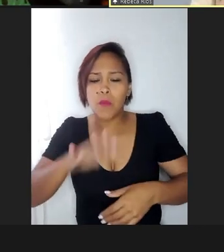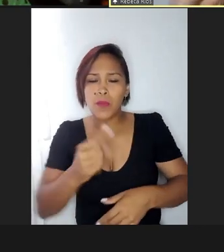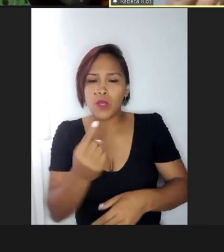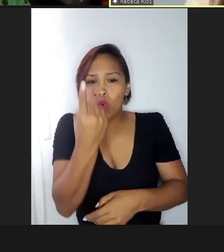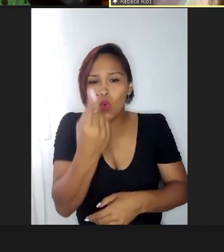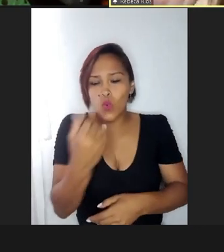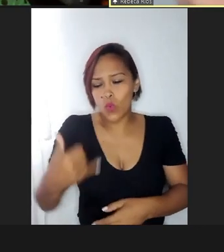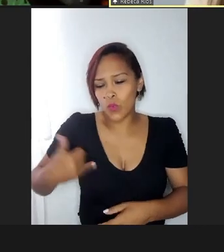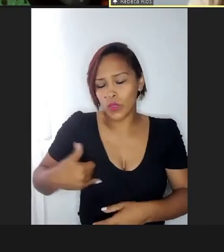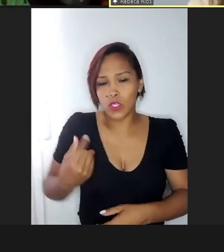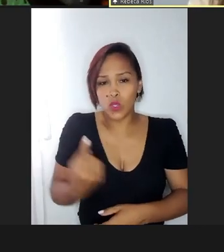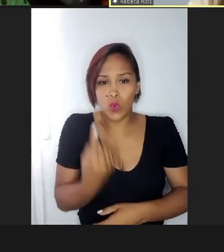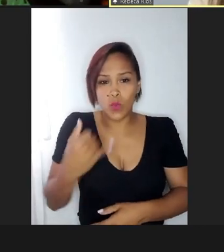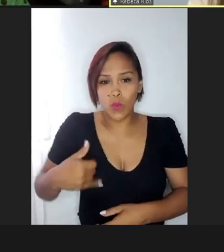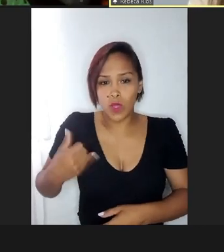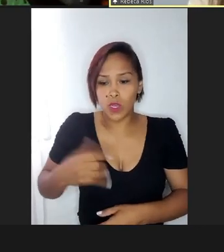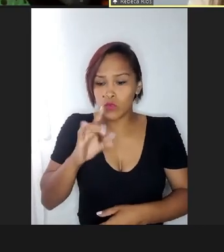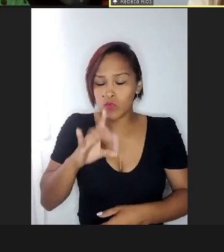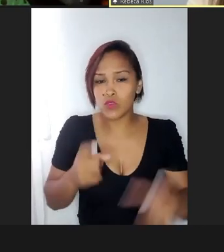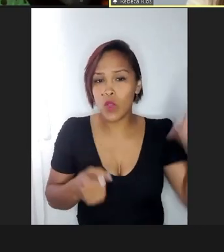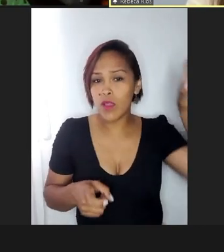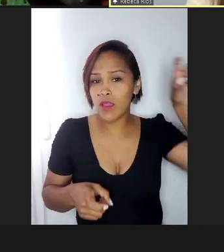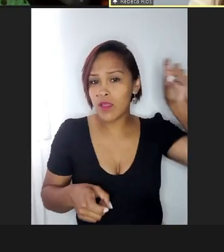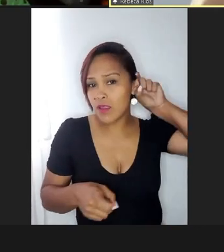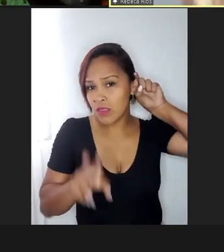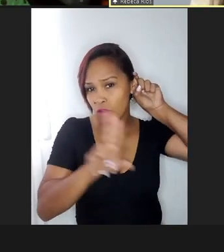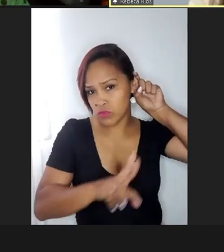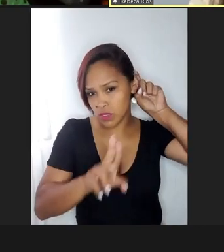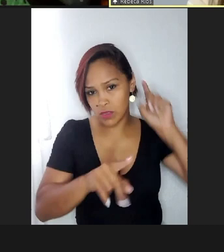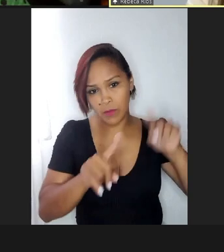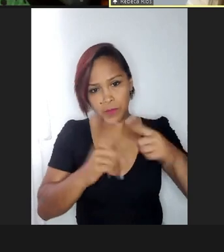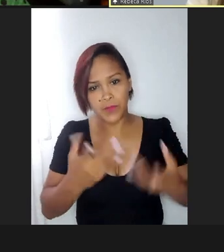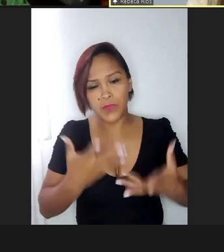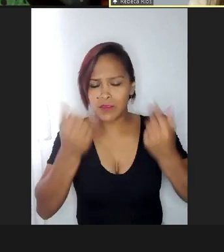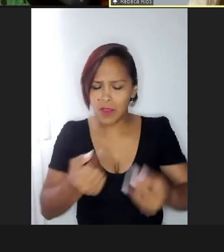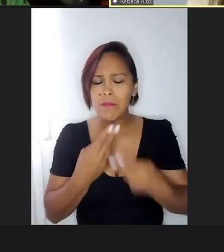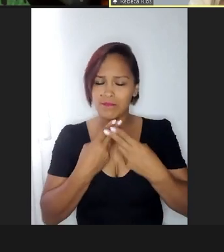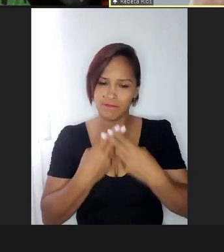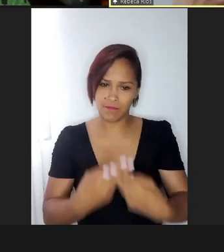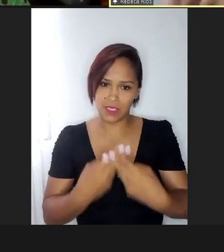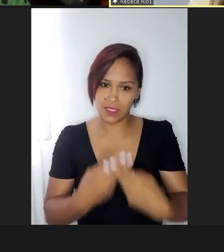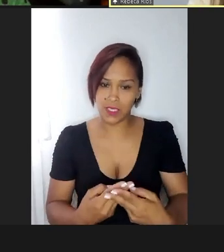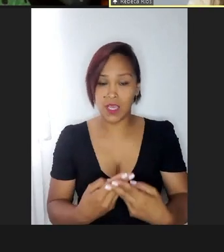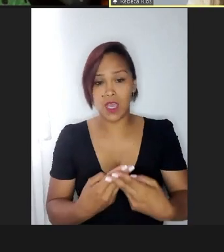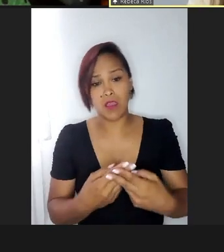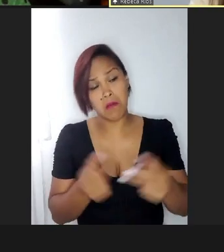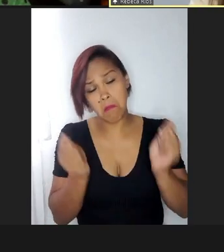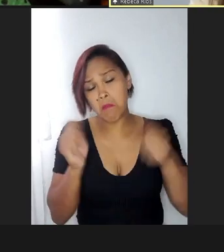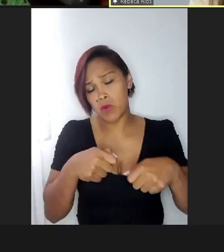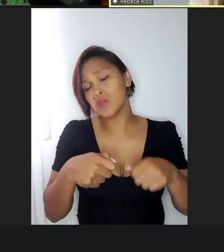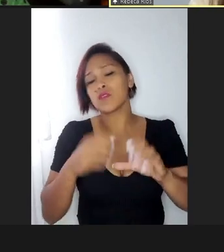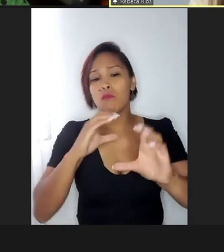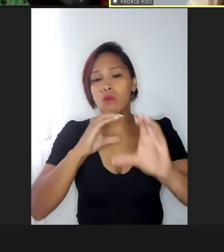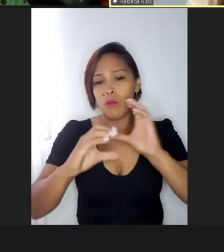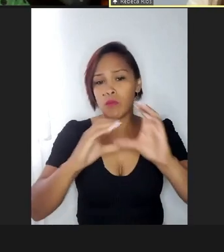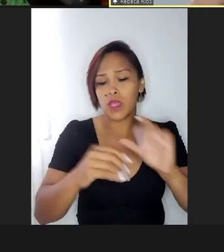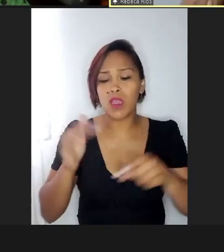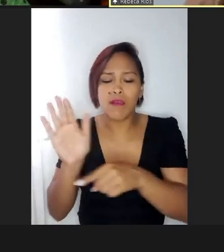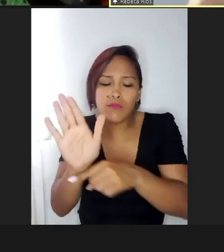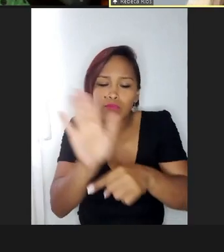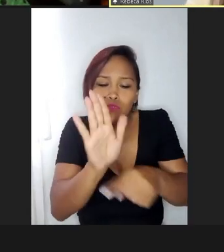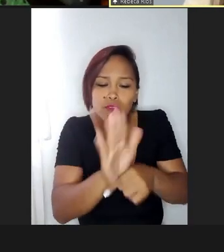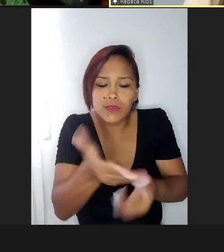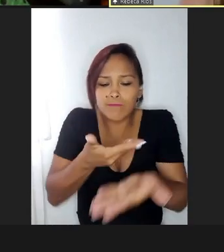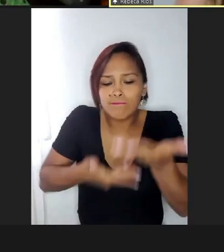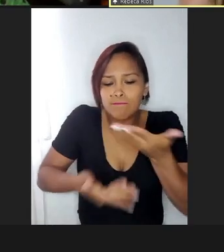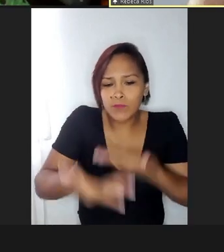porque tem um aninho ainda que ele tá com esse aparelho, então vamos ter paciência, quem sabe você consegue ajudá-lo, né, você pode ser